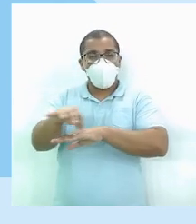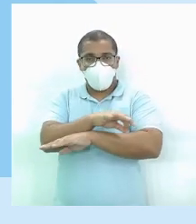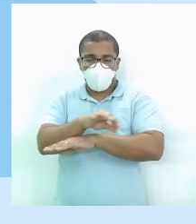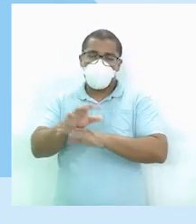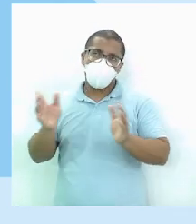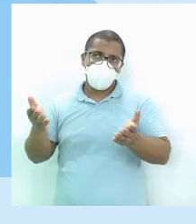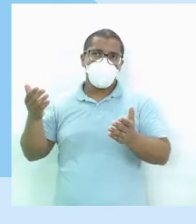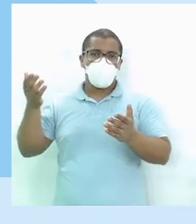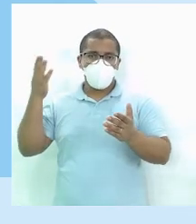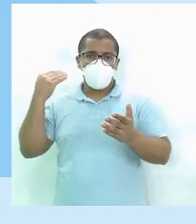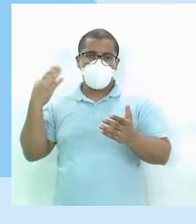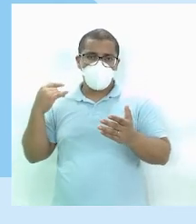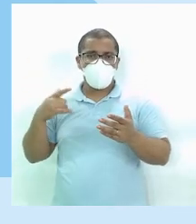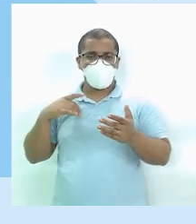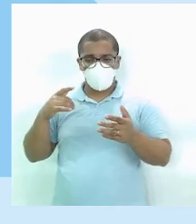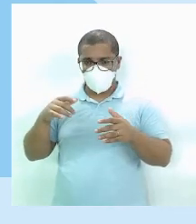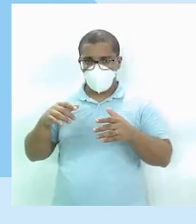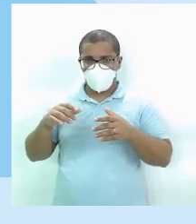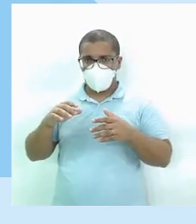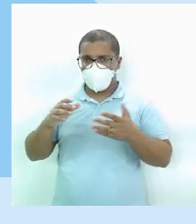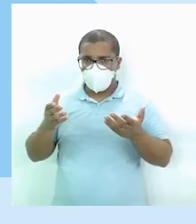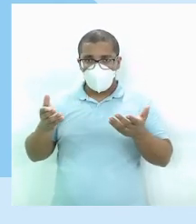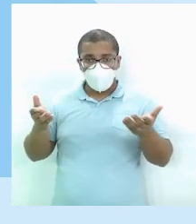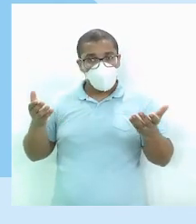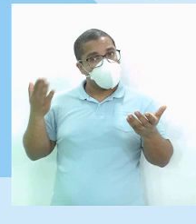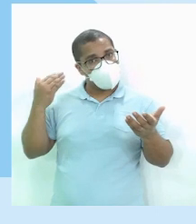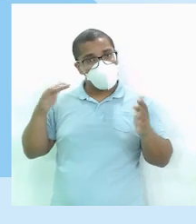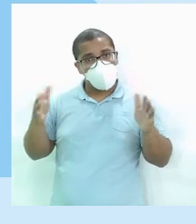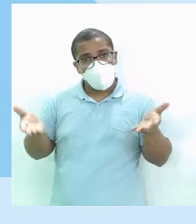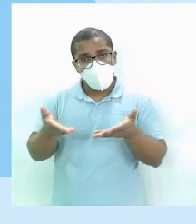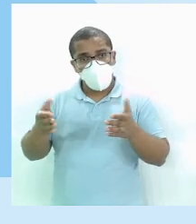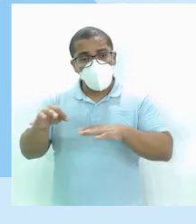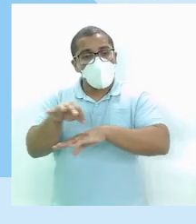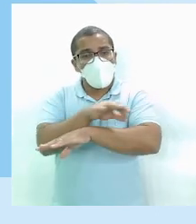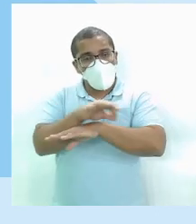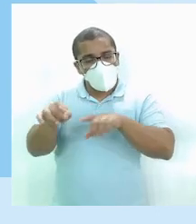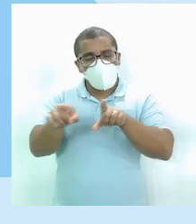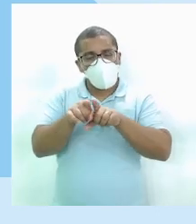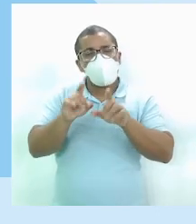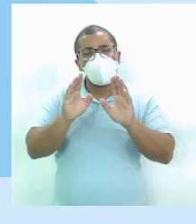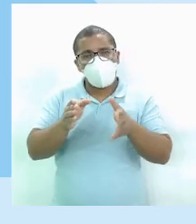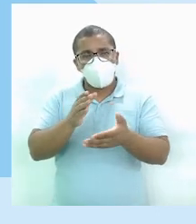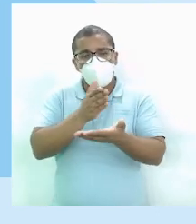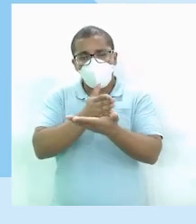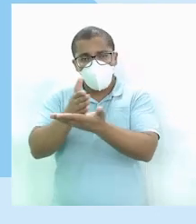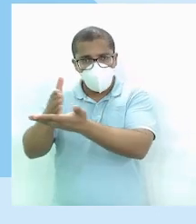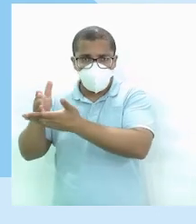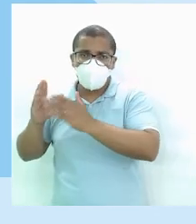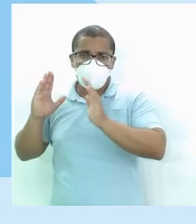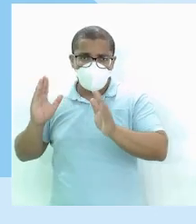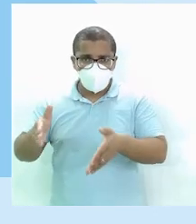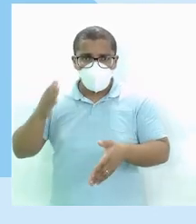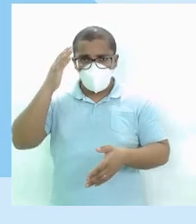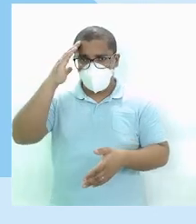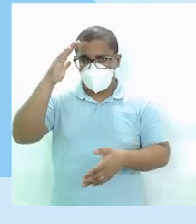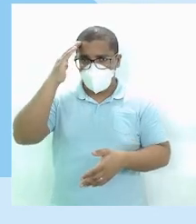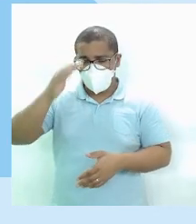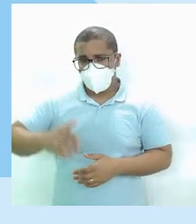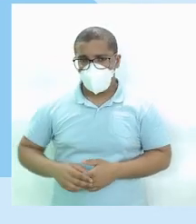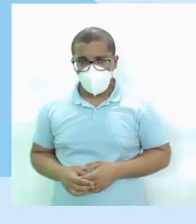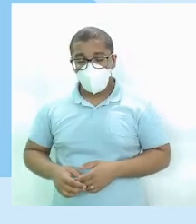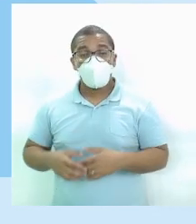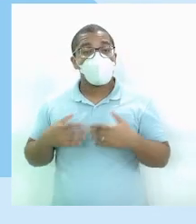não pode levar O bambu mais Para a sala de aula Como para uma régua plástica Que tenha as subdivisões Então Entendeu a função?